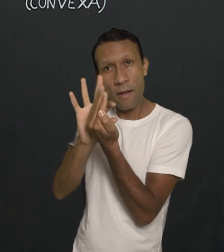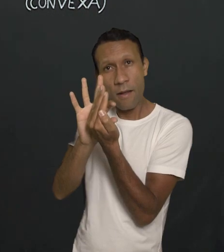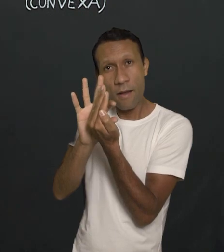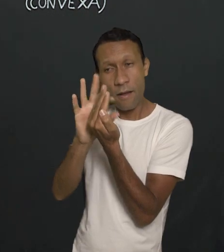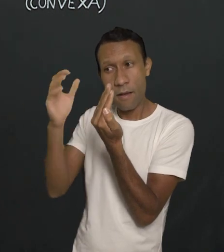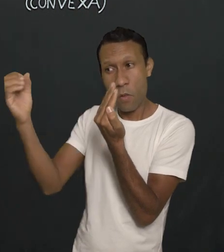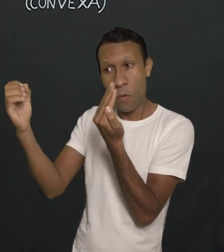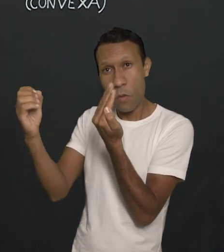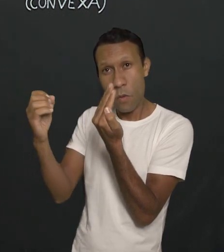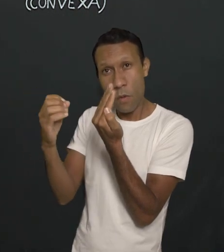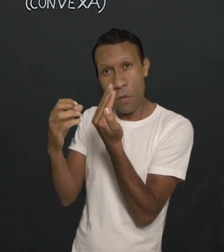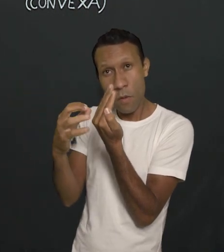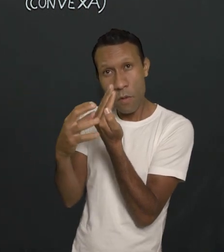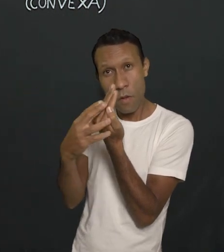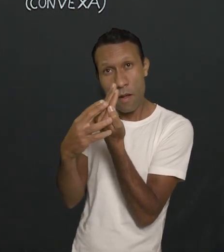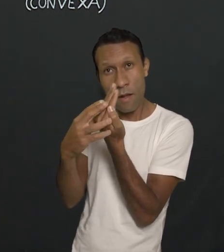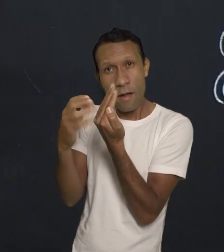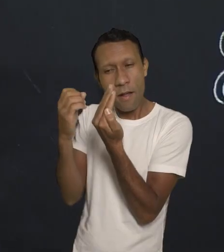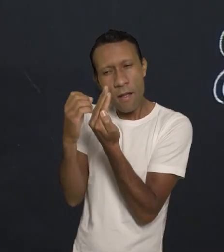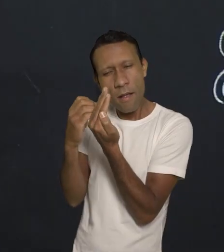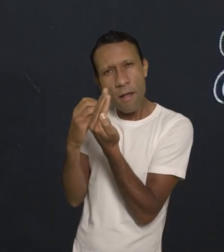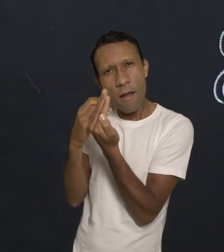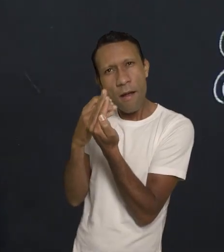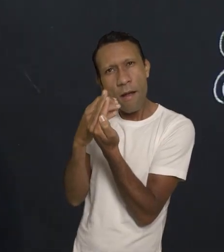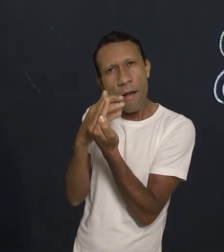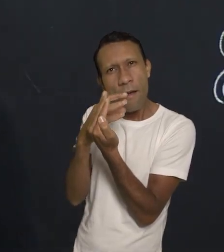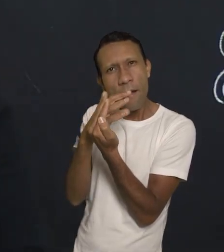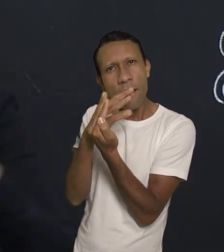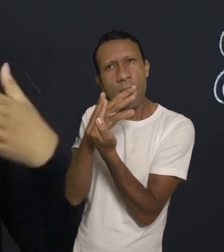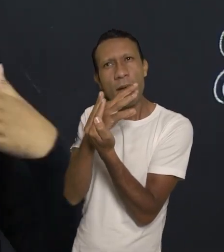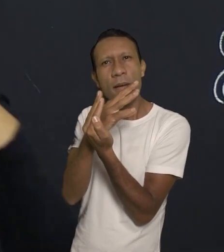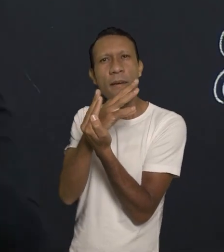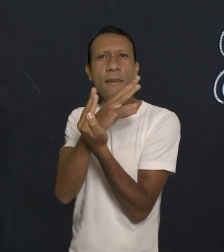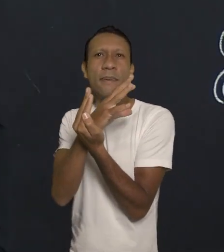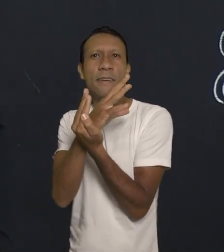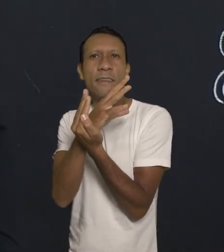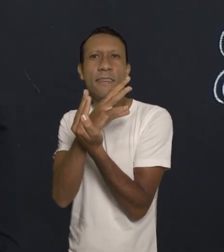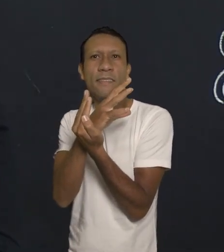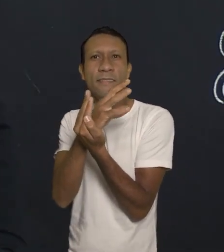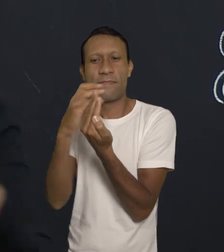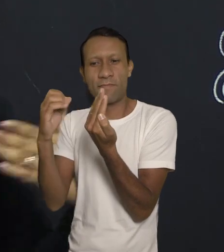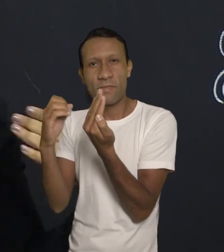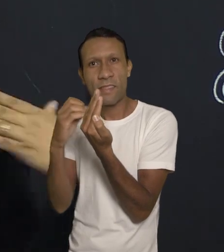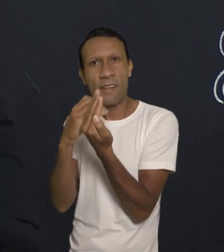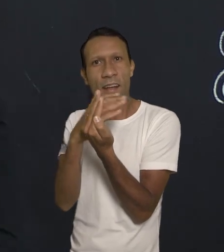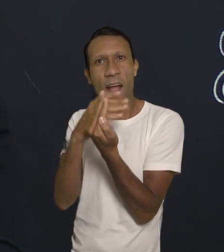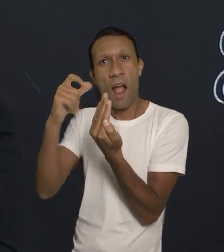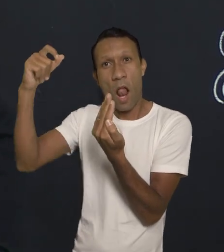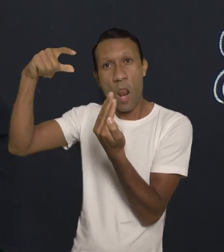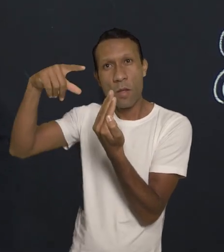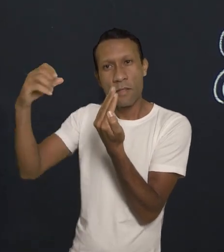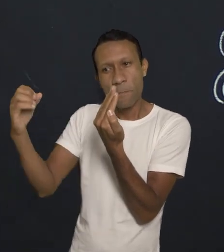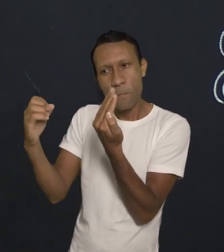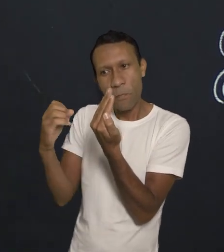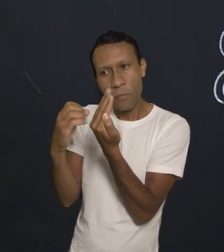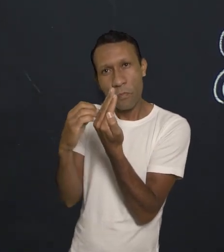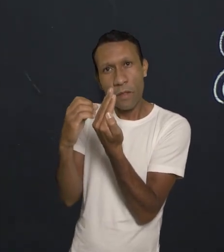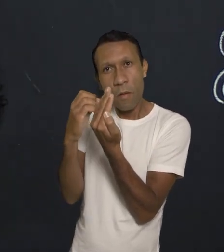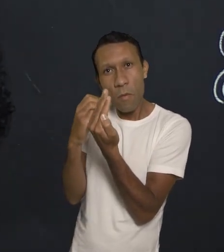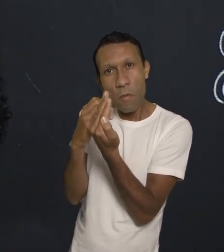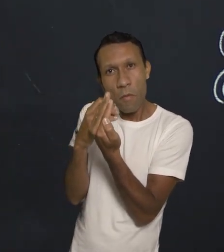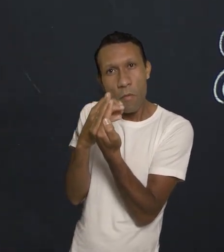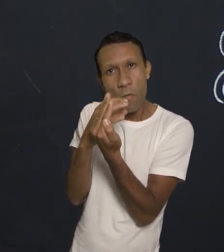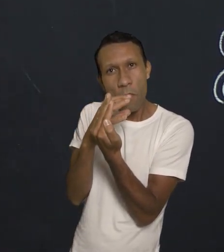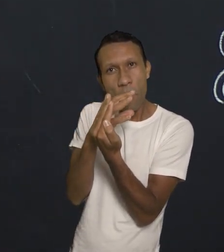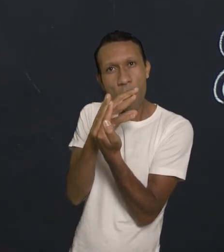consegue então que haja uma mudança, um leve desvio no caminho dos raios, no caminho da luz que entra. E